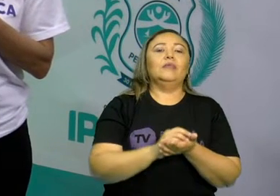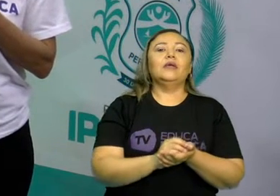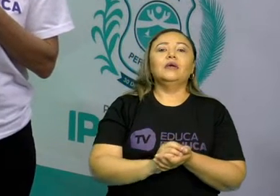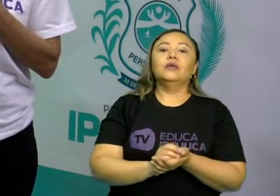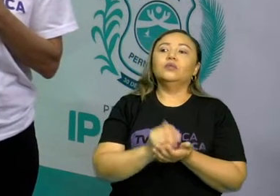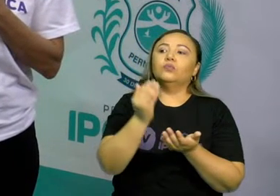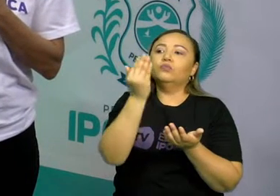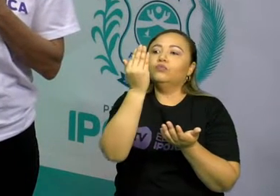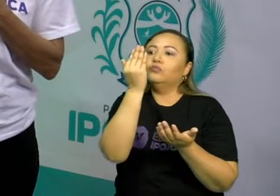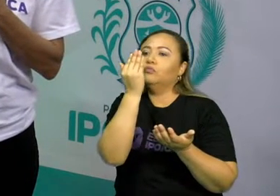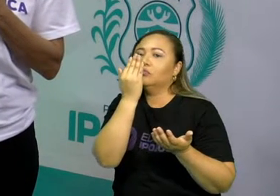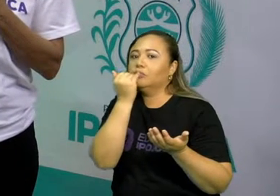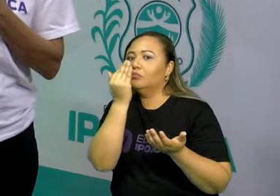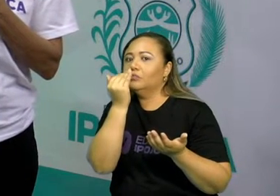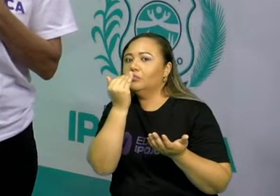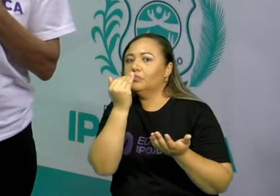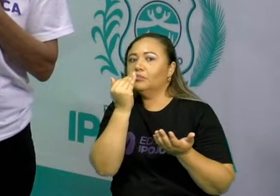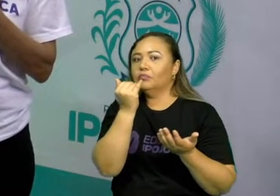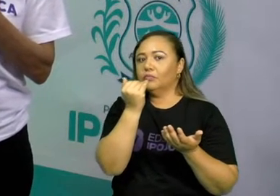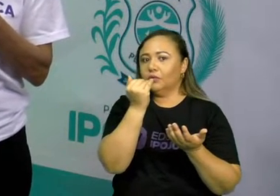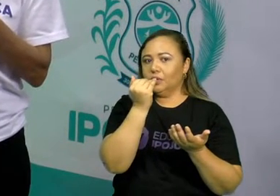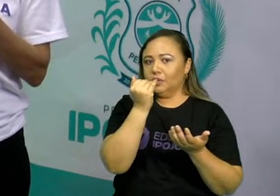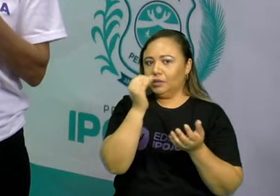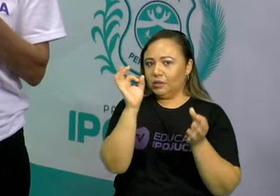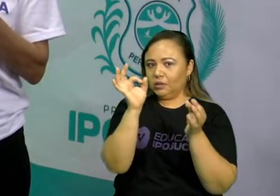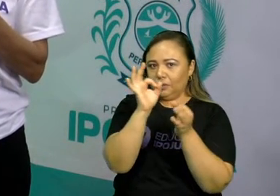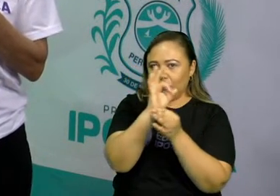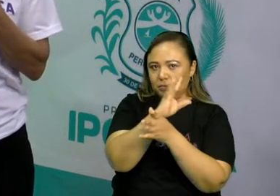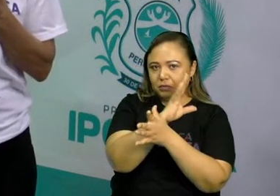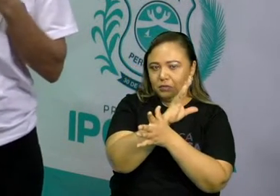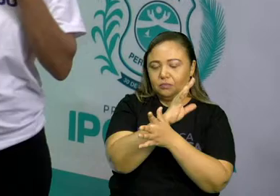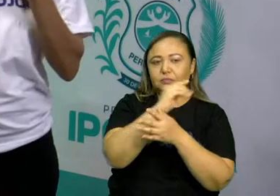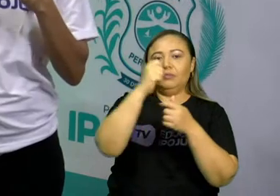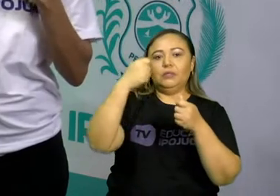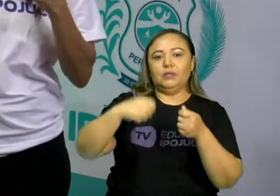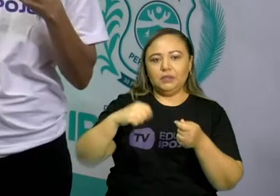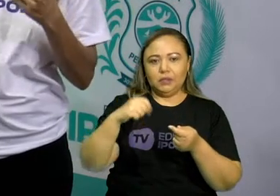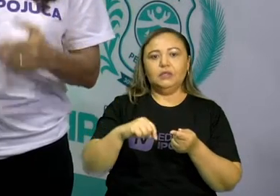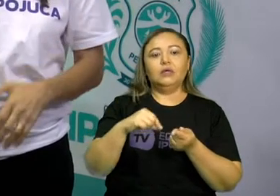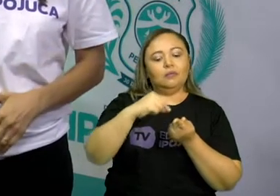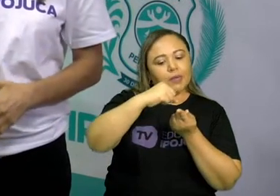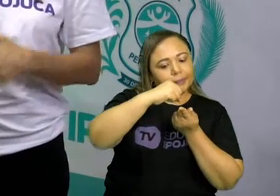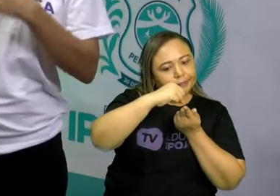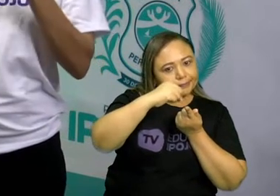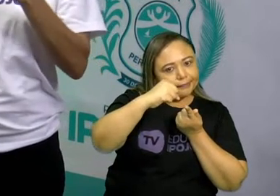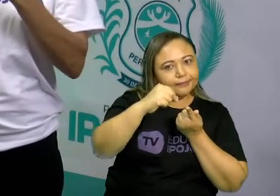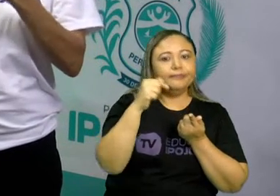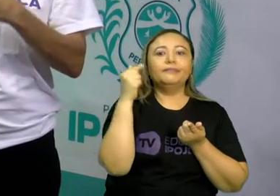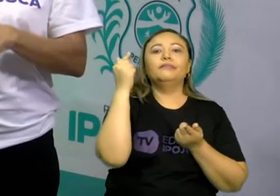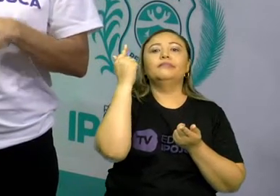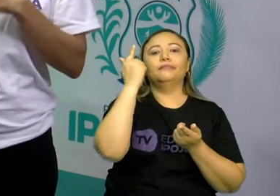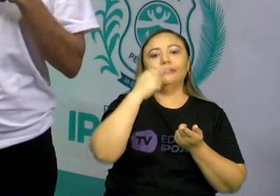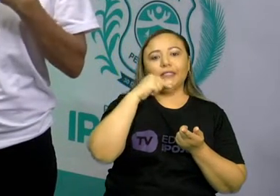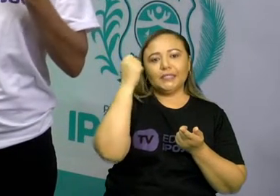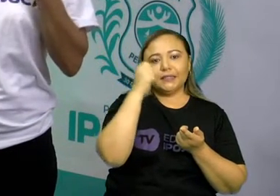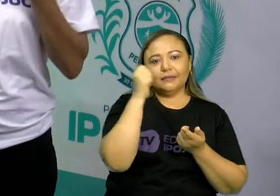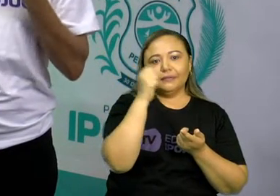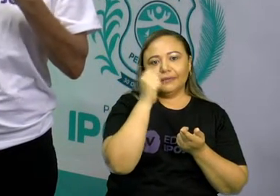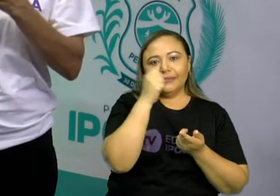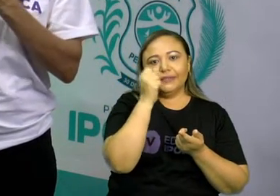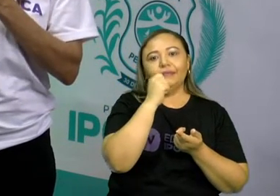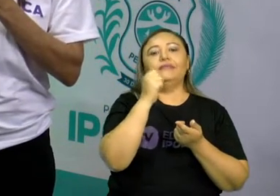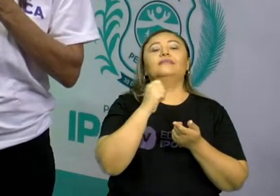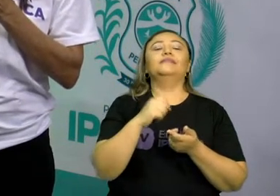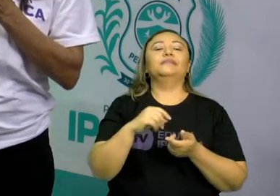principais refeições, temos que escovar para tirar aquele resíduo da comida